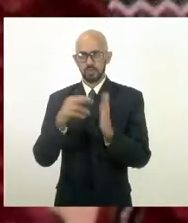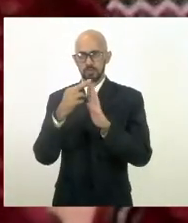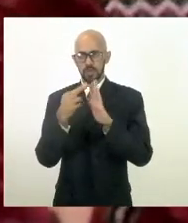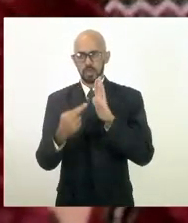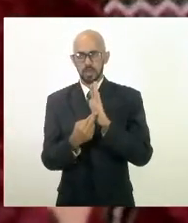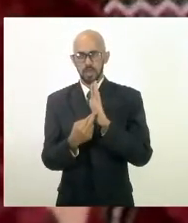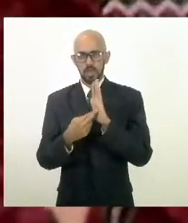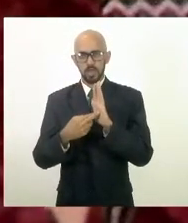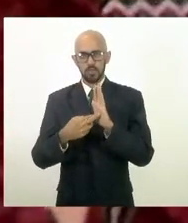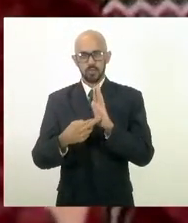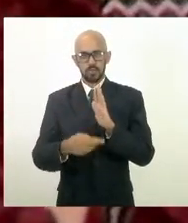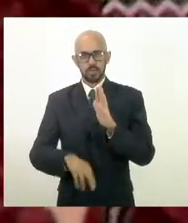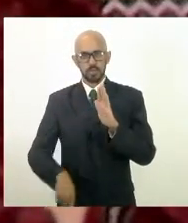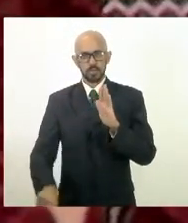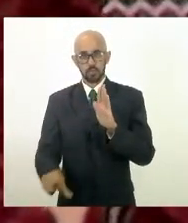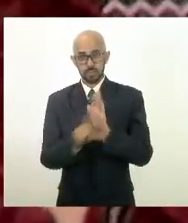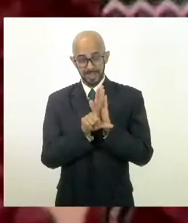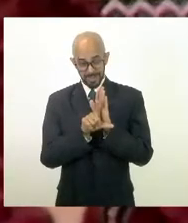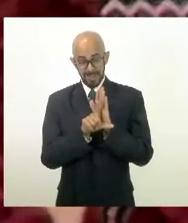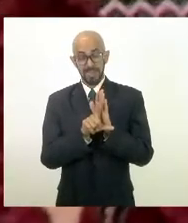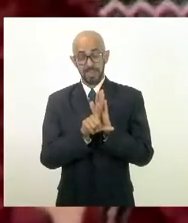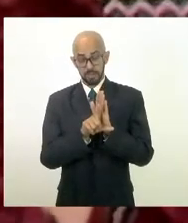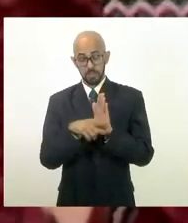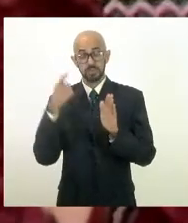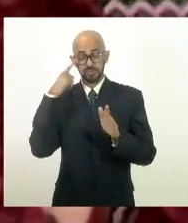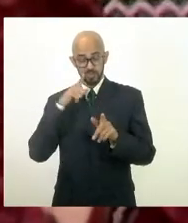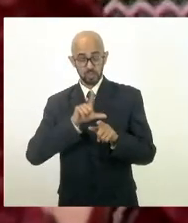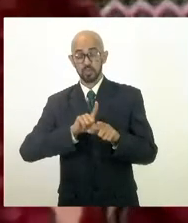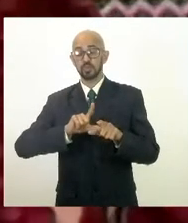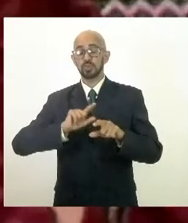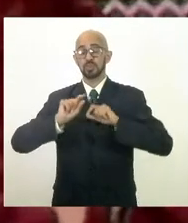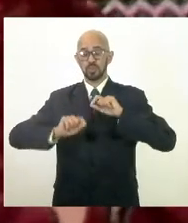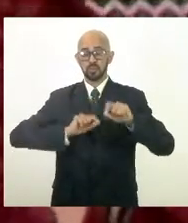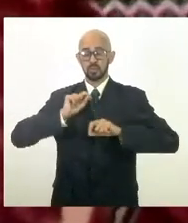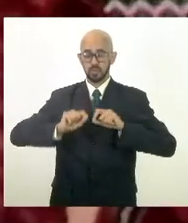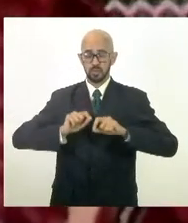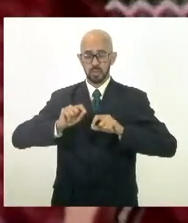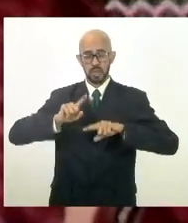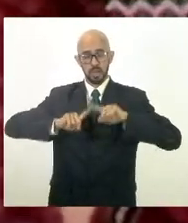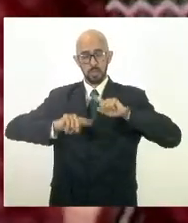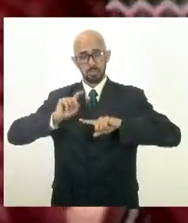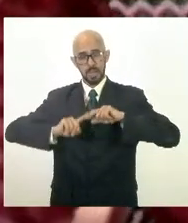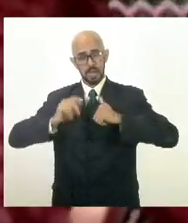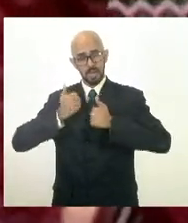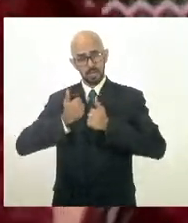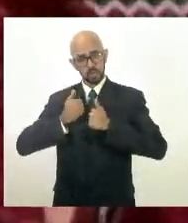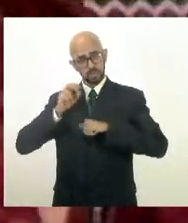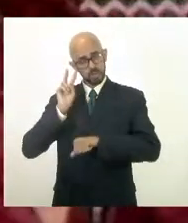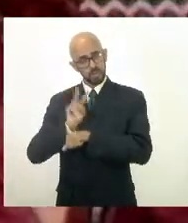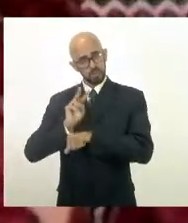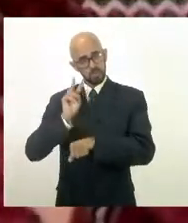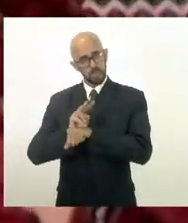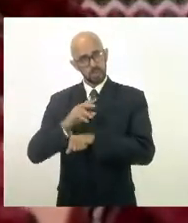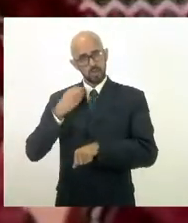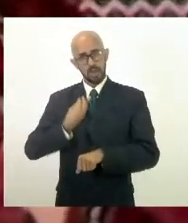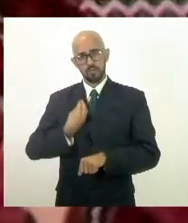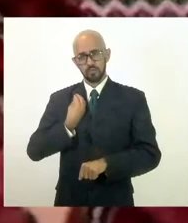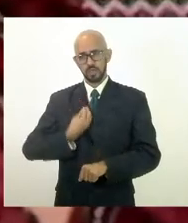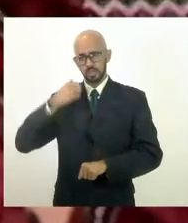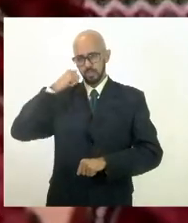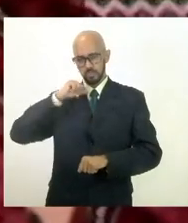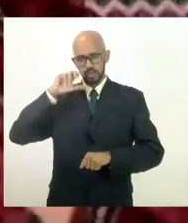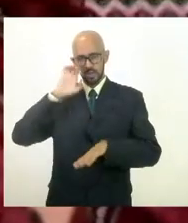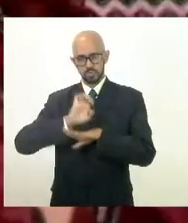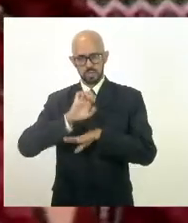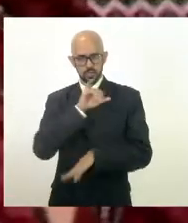dessa lei para que a gente contasse com equipamentos e com mais ações que defendam a vida das mulheres aqui no estado do